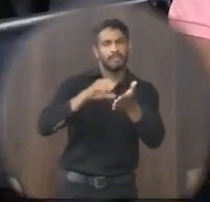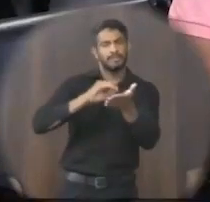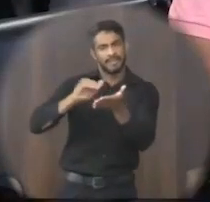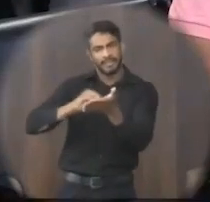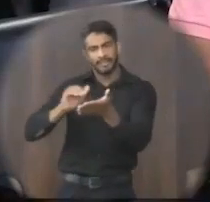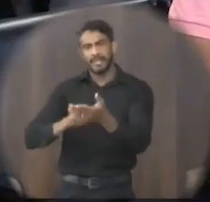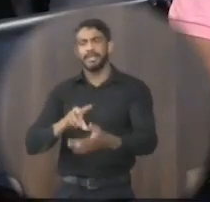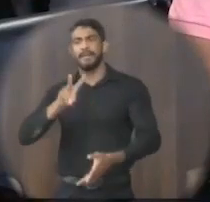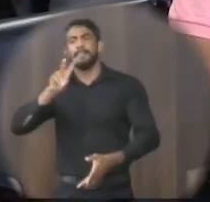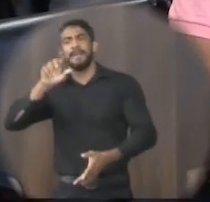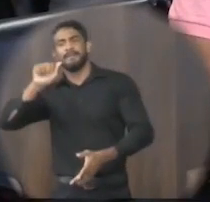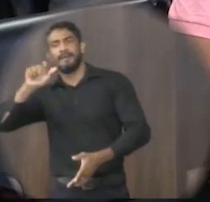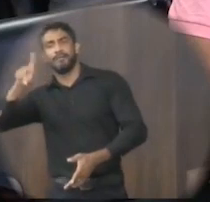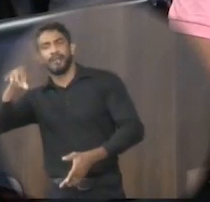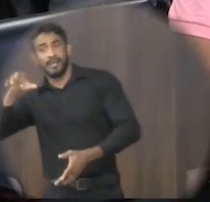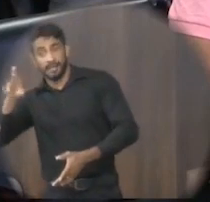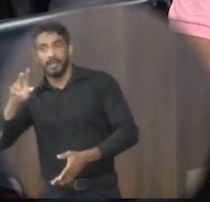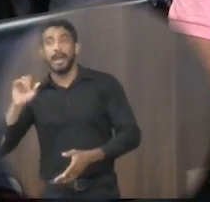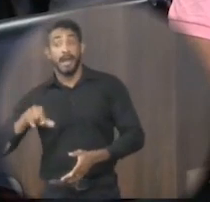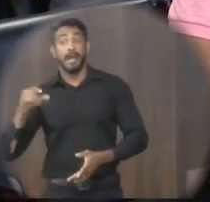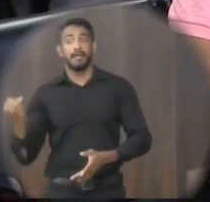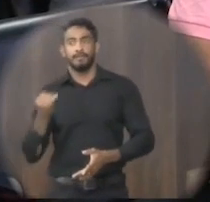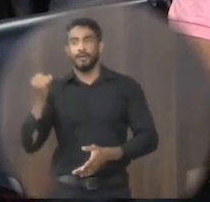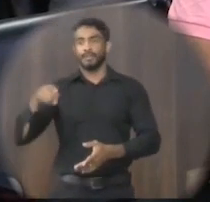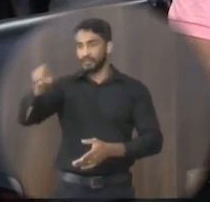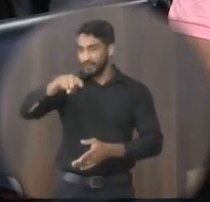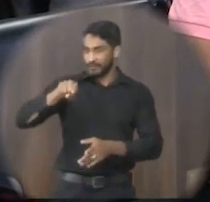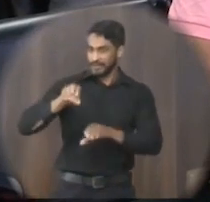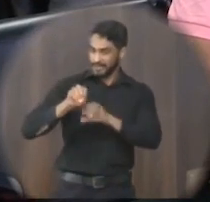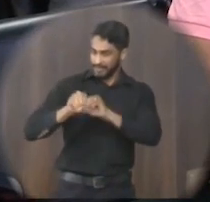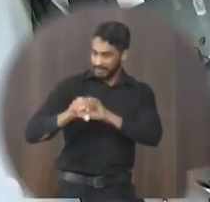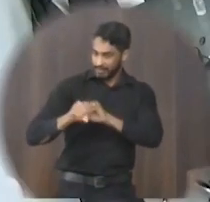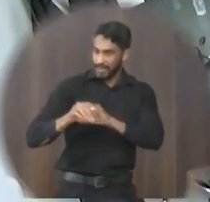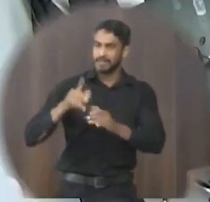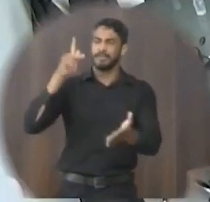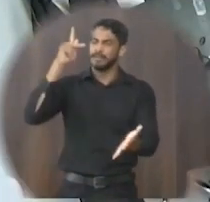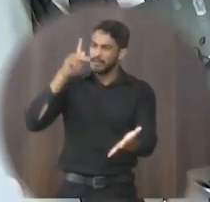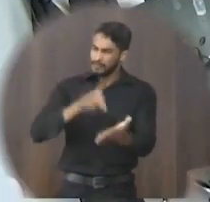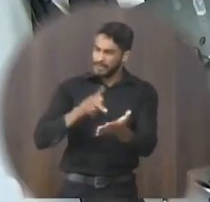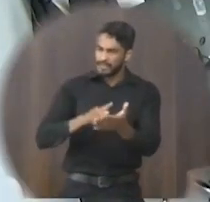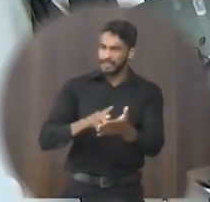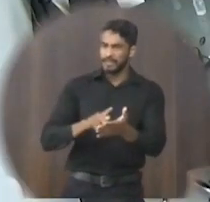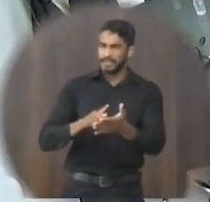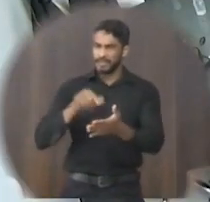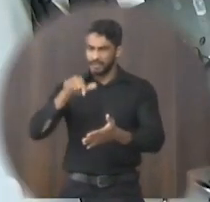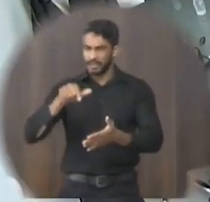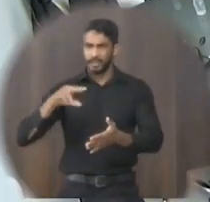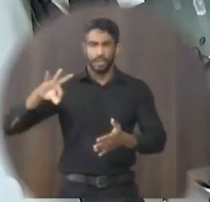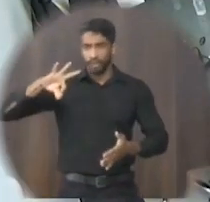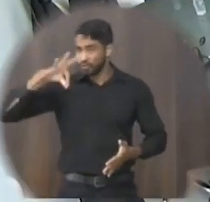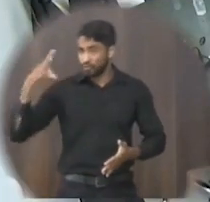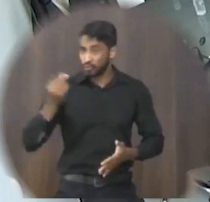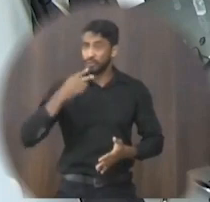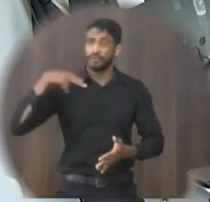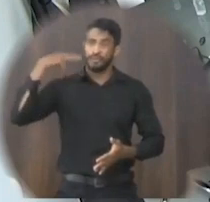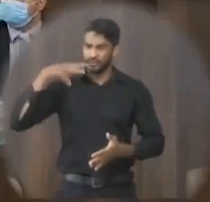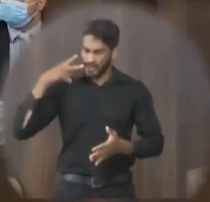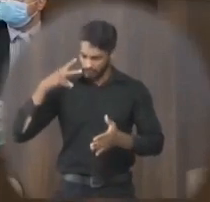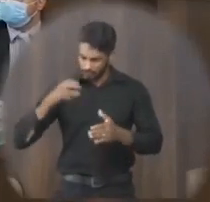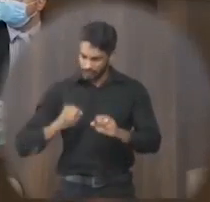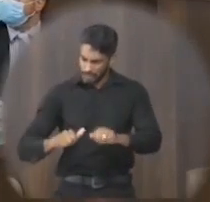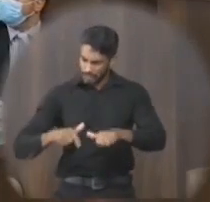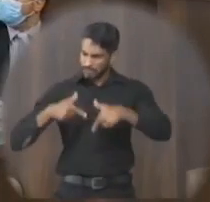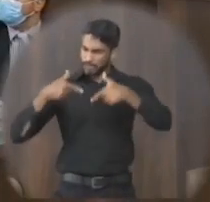o Valdeir então assim é importante que vocês da educação tenham certeza que aqui nenhum vereador está sendo um misto está todo mundo